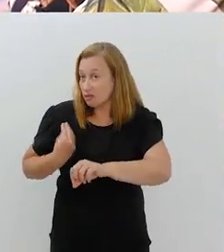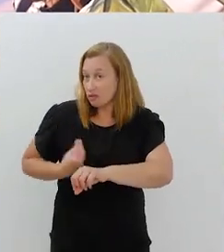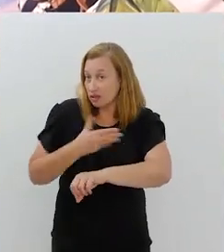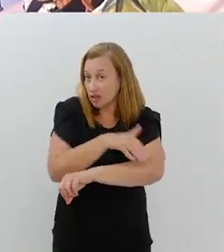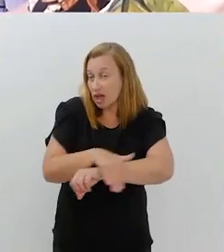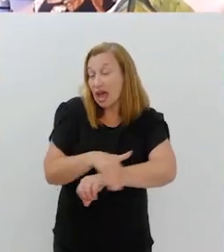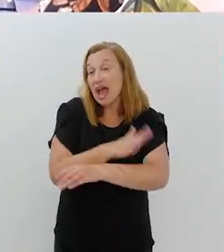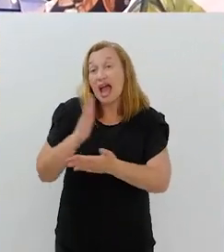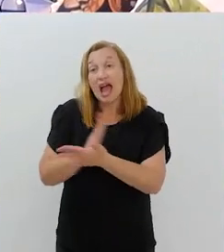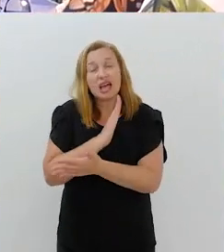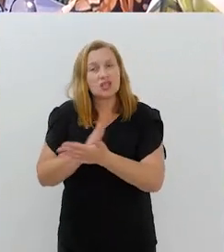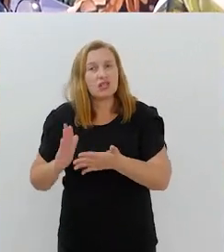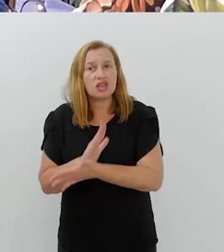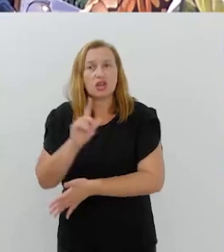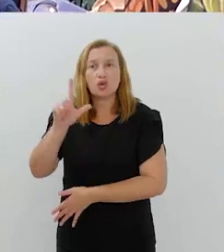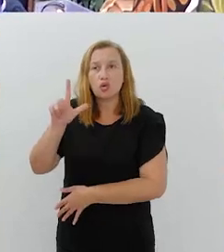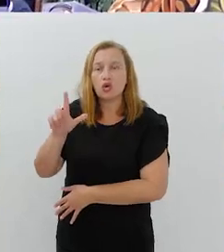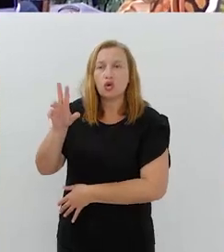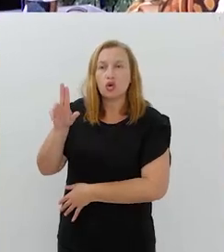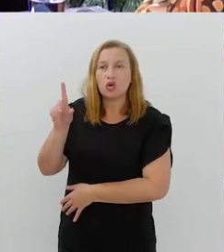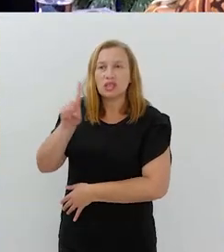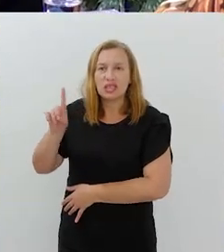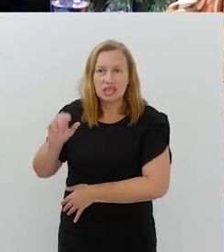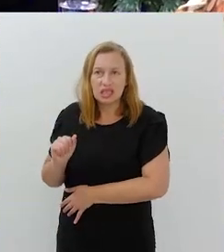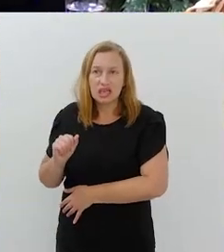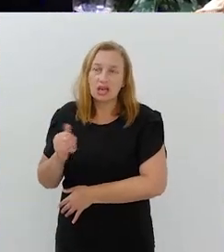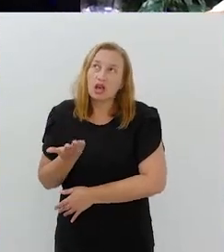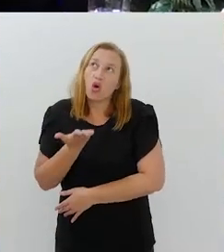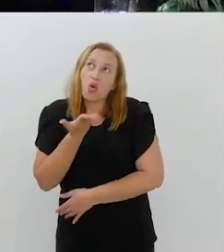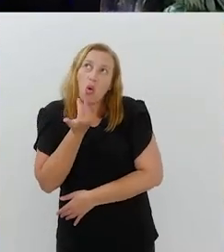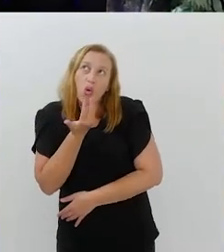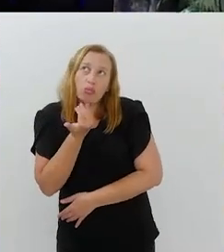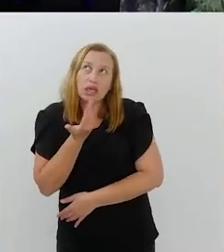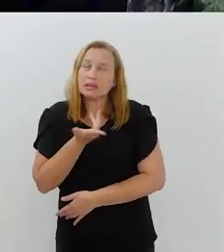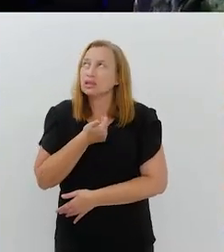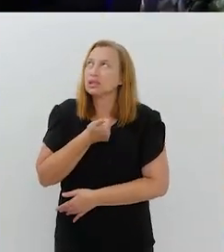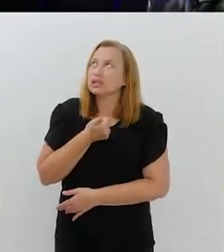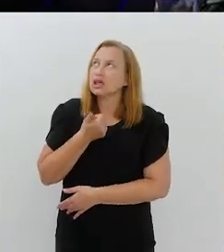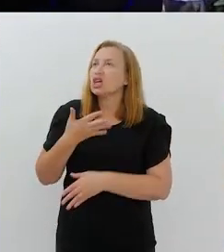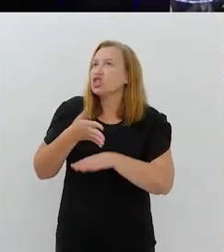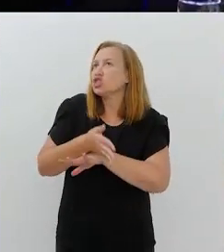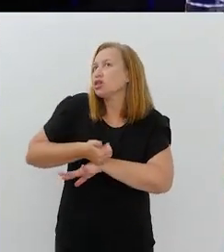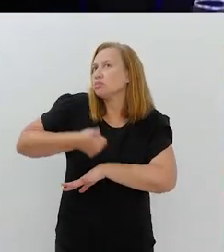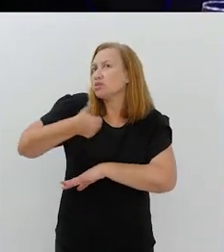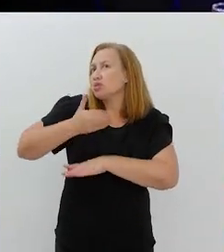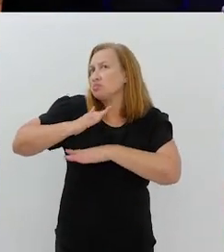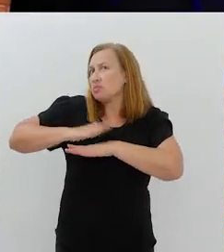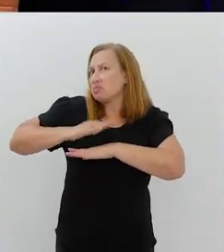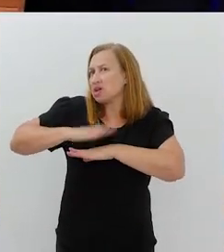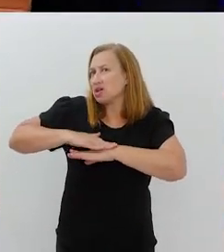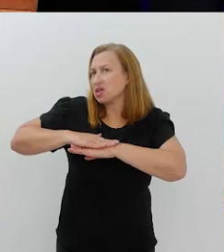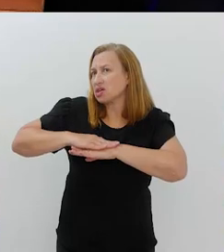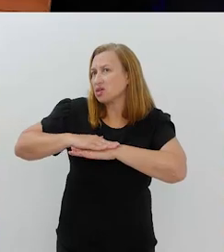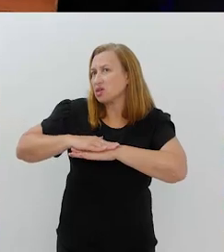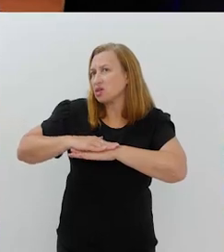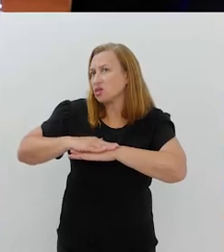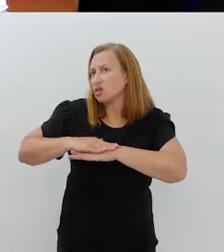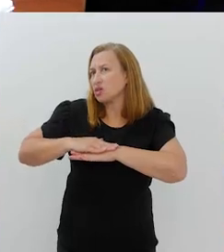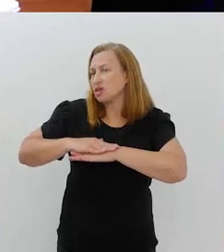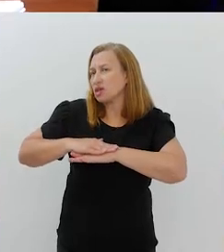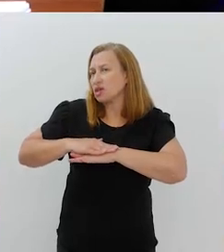E, muitas vezes, Luizia, a questão da alimentação chega com um primeiro momento.